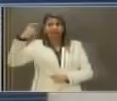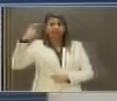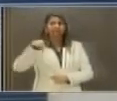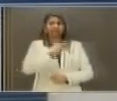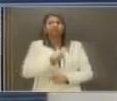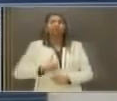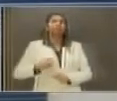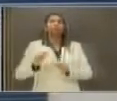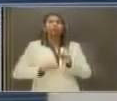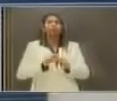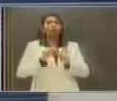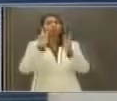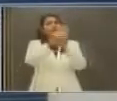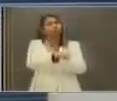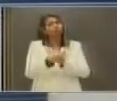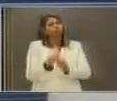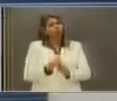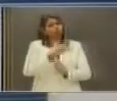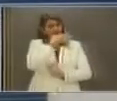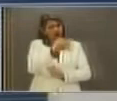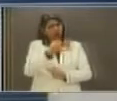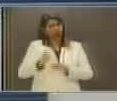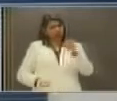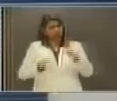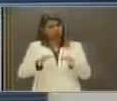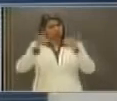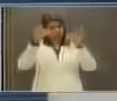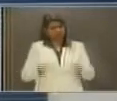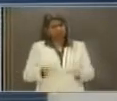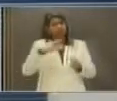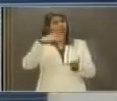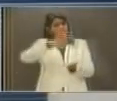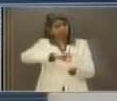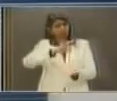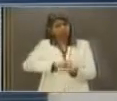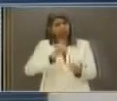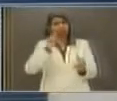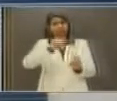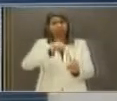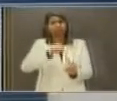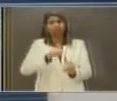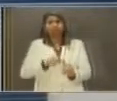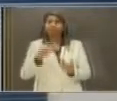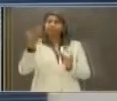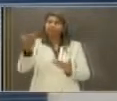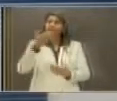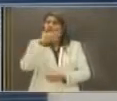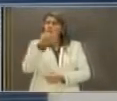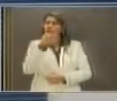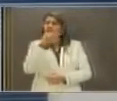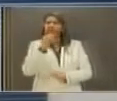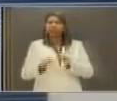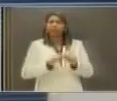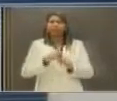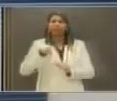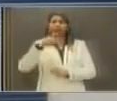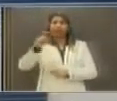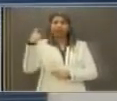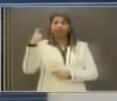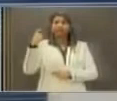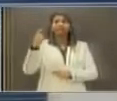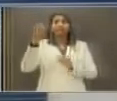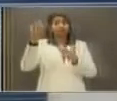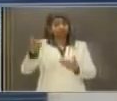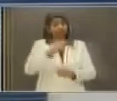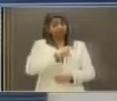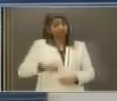Wilson Santiago, se ele acha que isso é justo e se isso é devido. E aí, o comentário também fica com o ex-governador, candidato